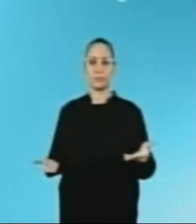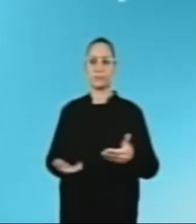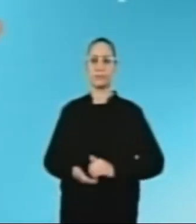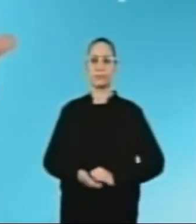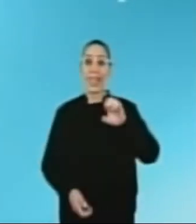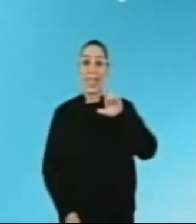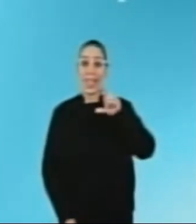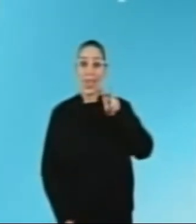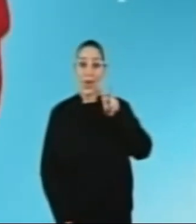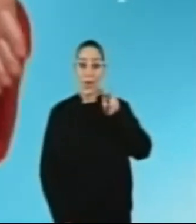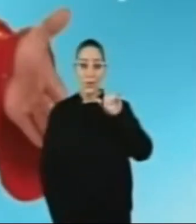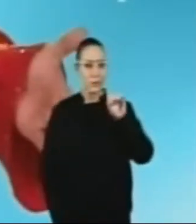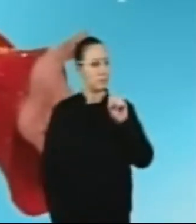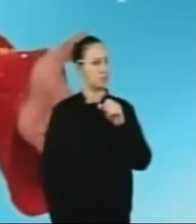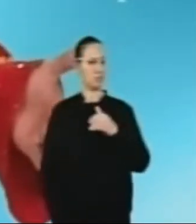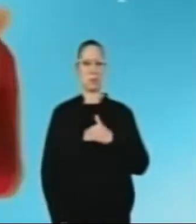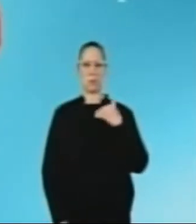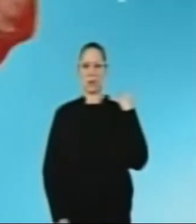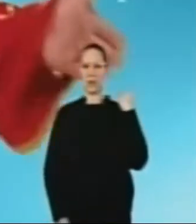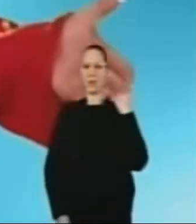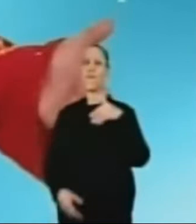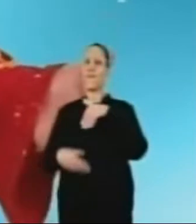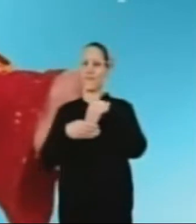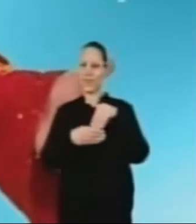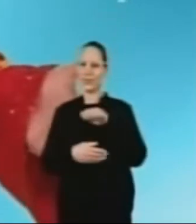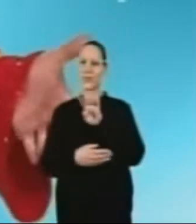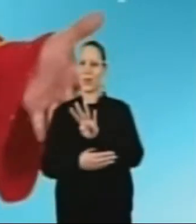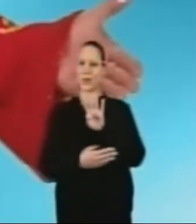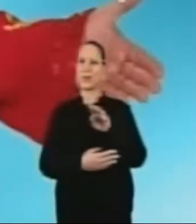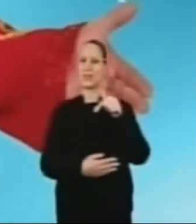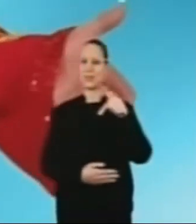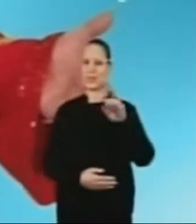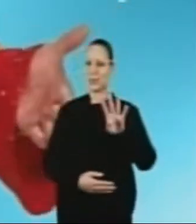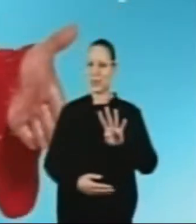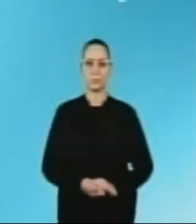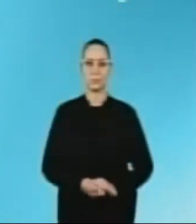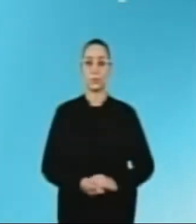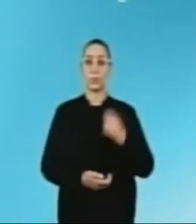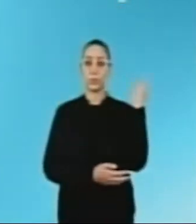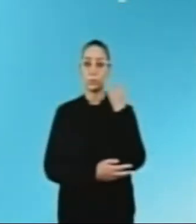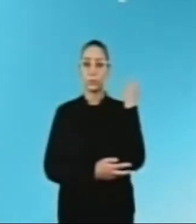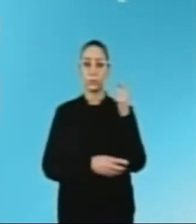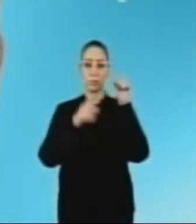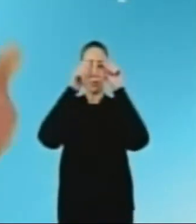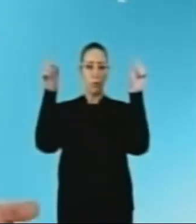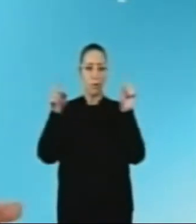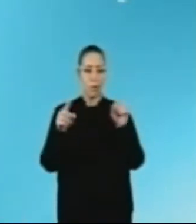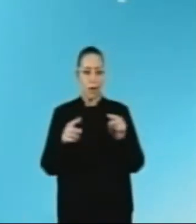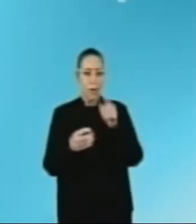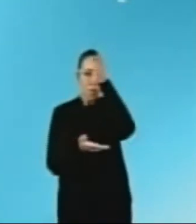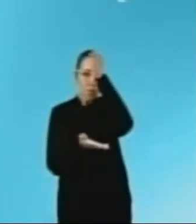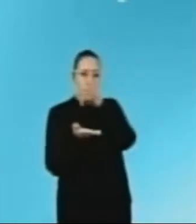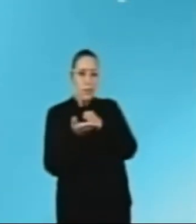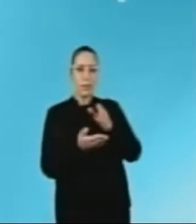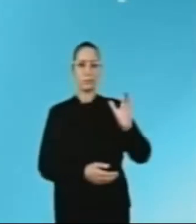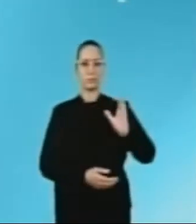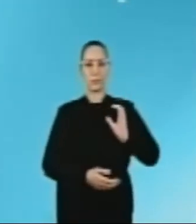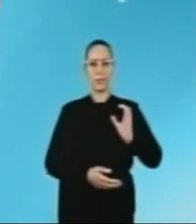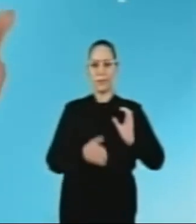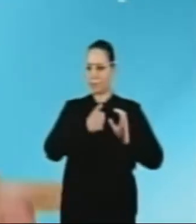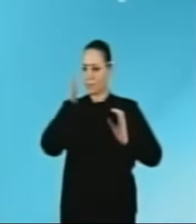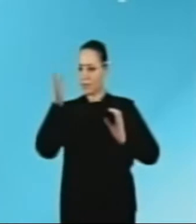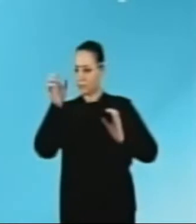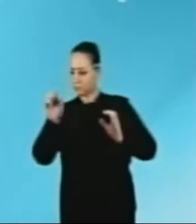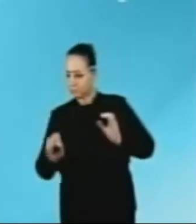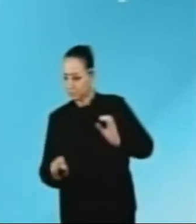-4-8-8. Elvis não morreu, vote 4-4-7-4. O Rio Grande do Sul é dividido em dois, a metade rica